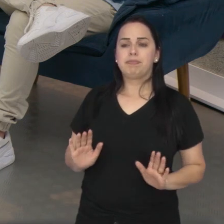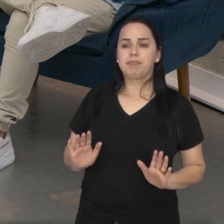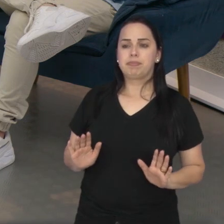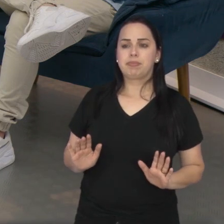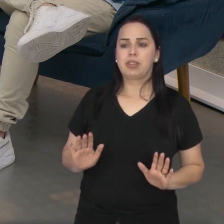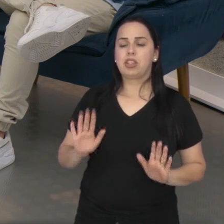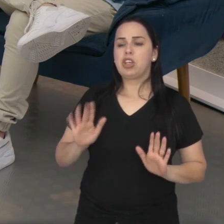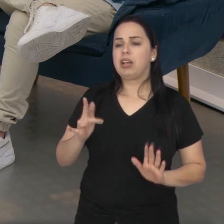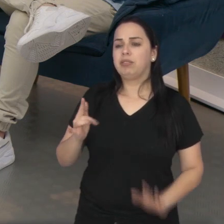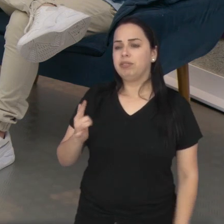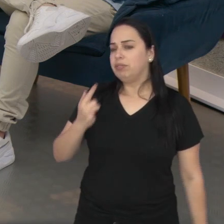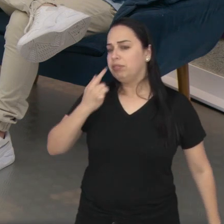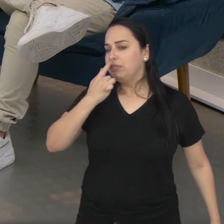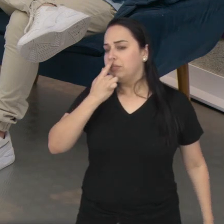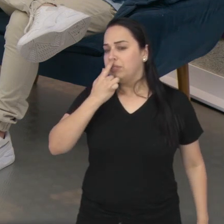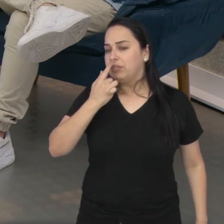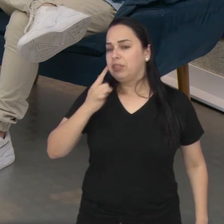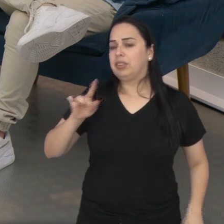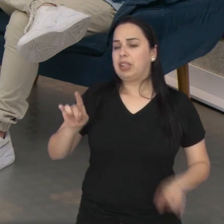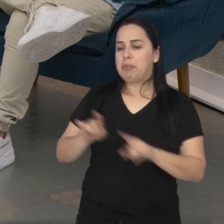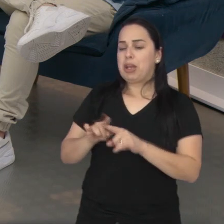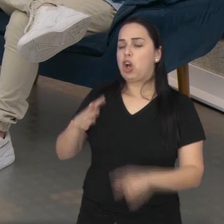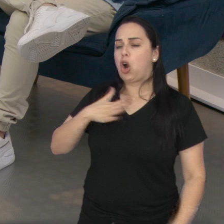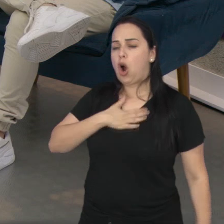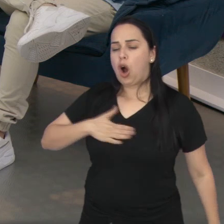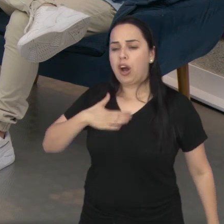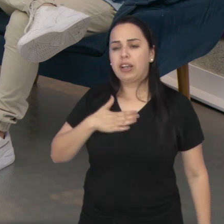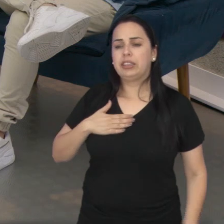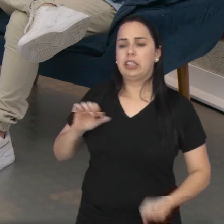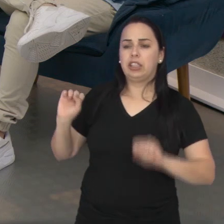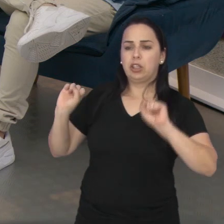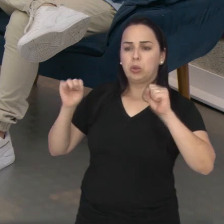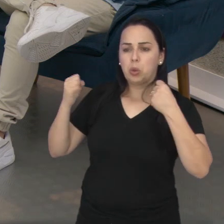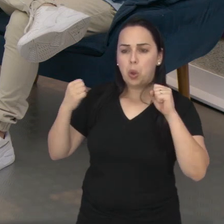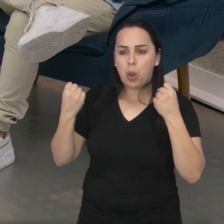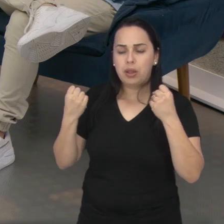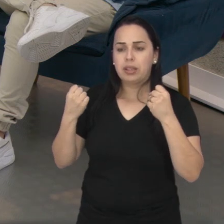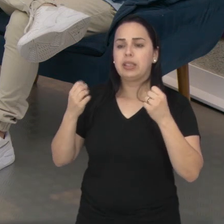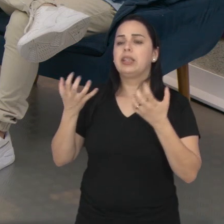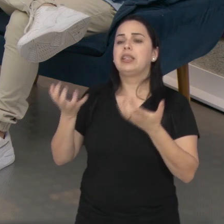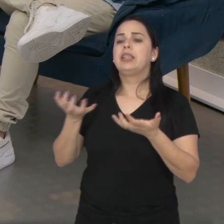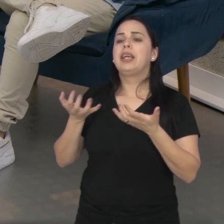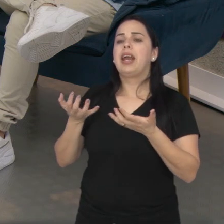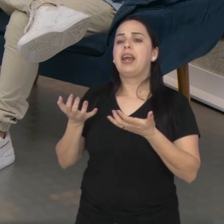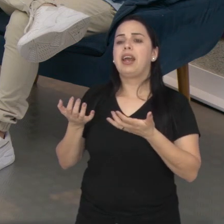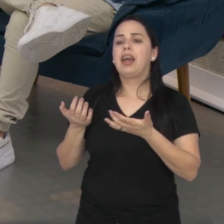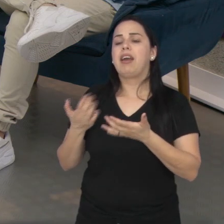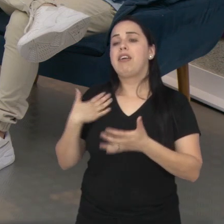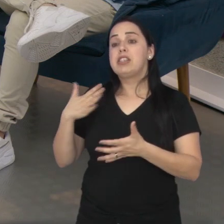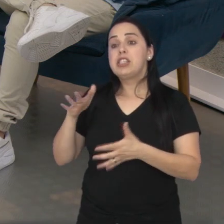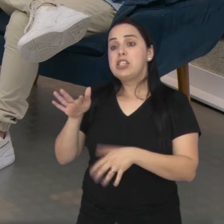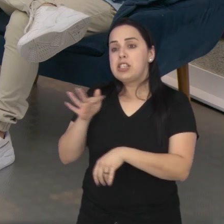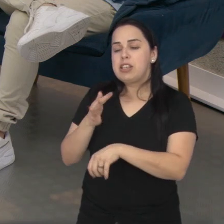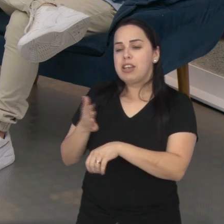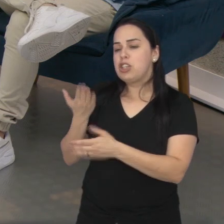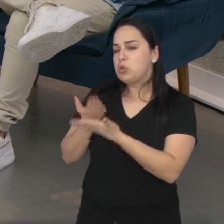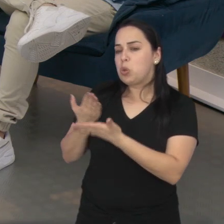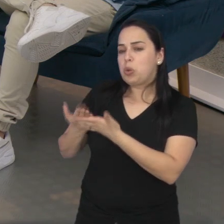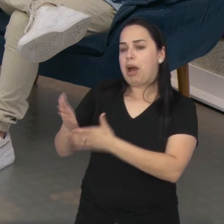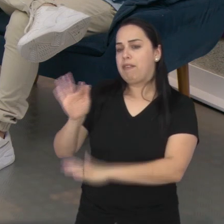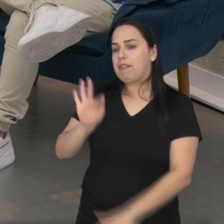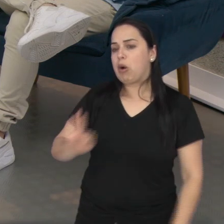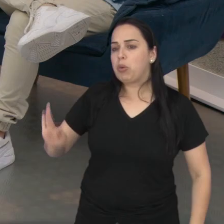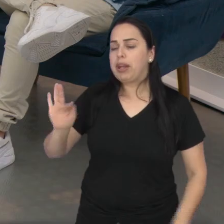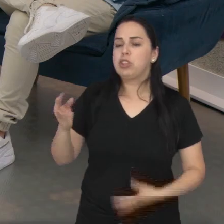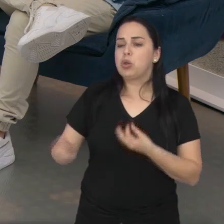teve essa afinidade com a educação física, ela quiser seguir um passo a mais, a formação, como